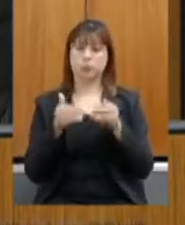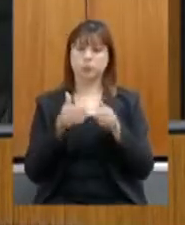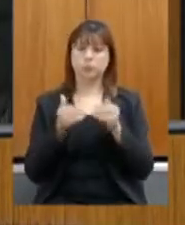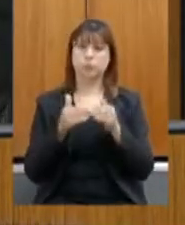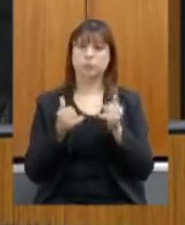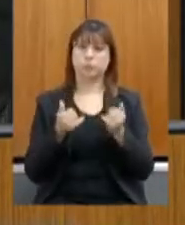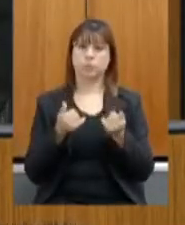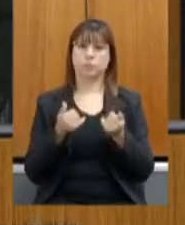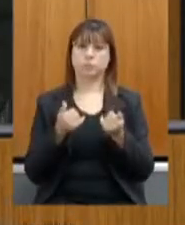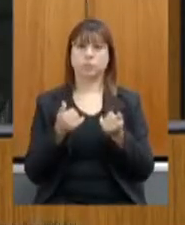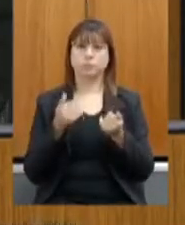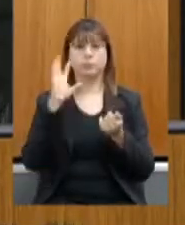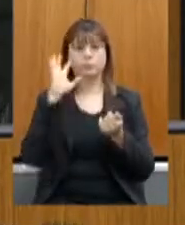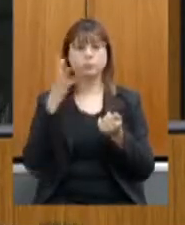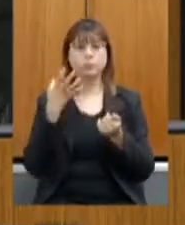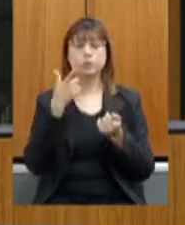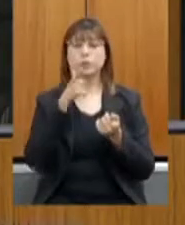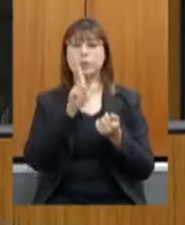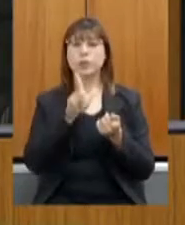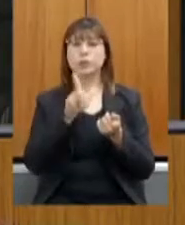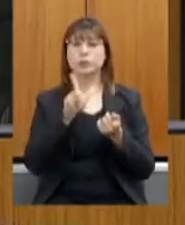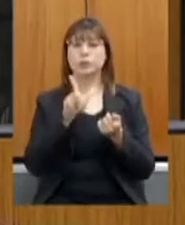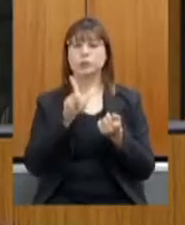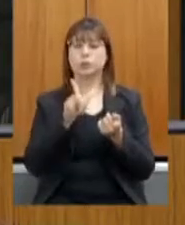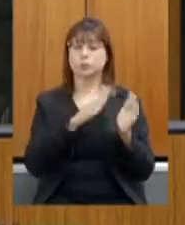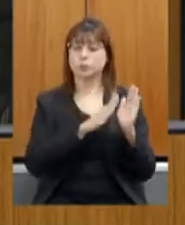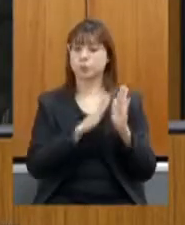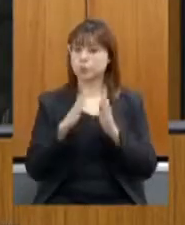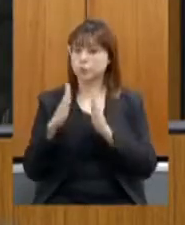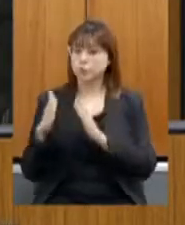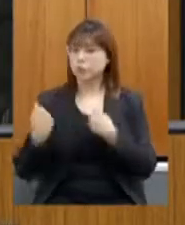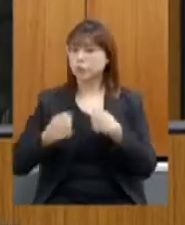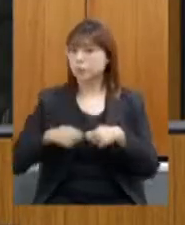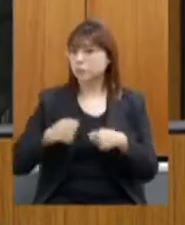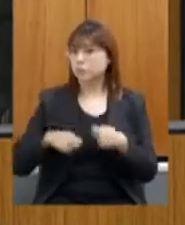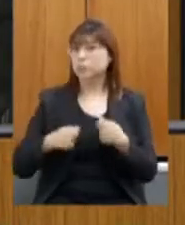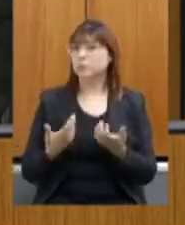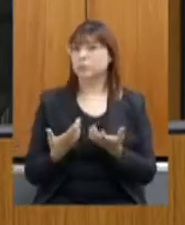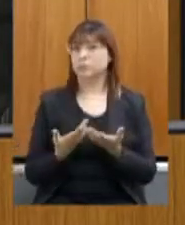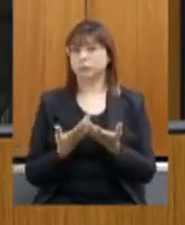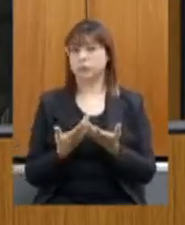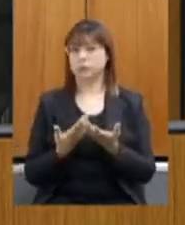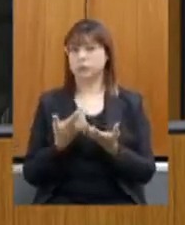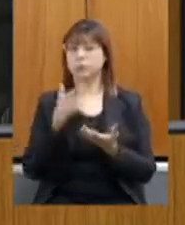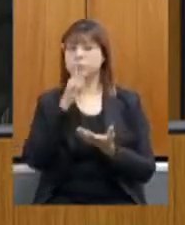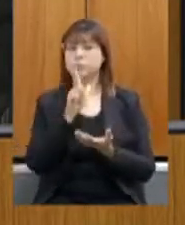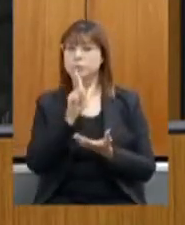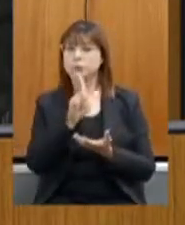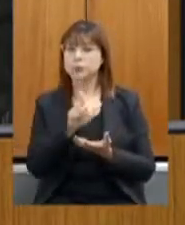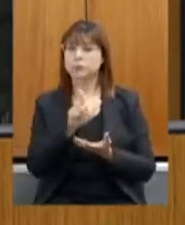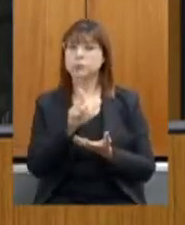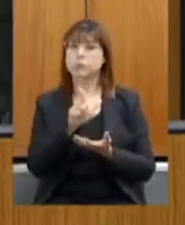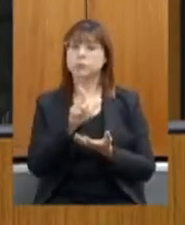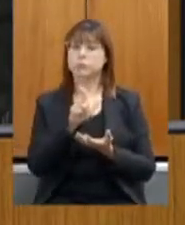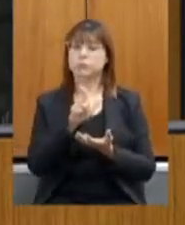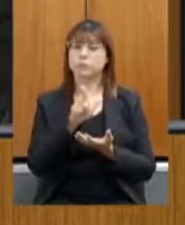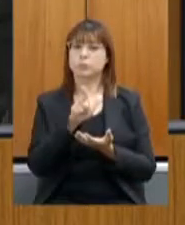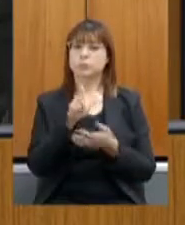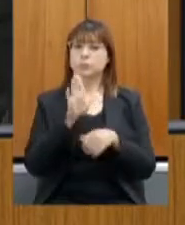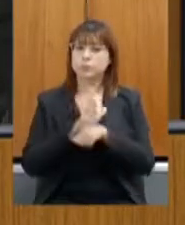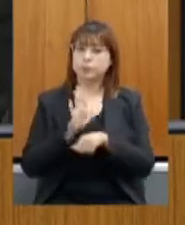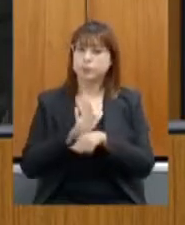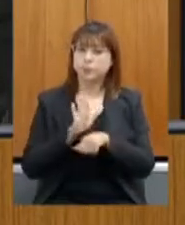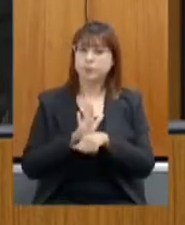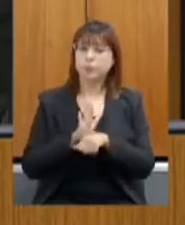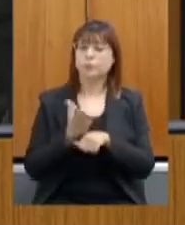providências para que sejam conduzidos processos necessários de forma a viabilizar o acesso de